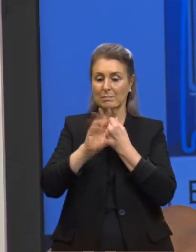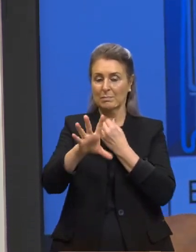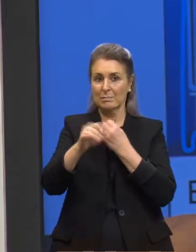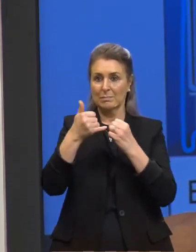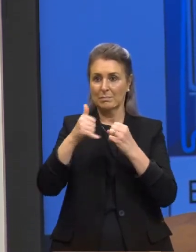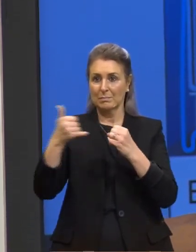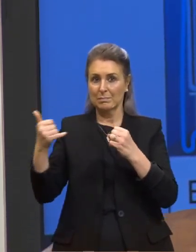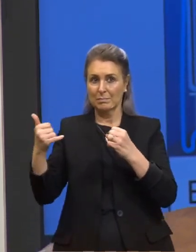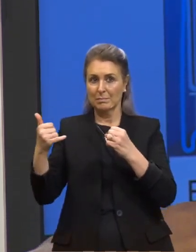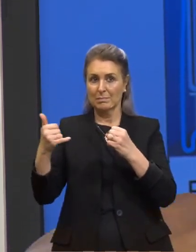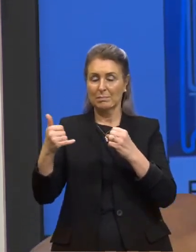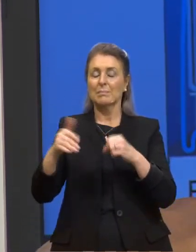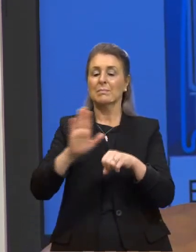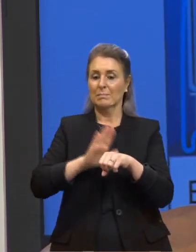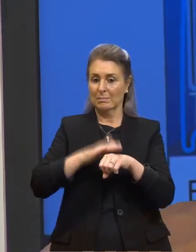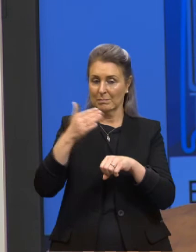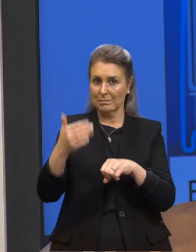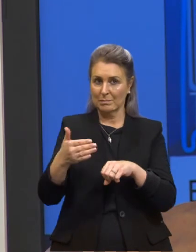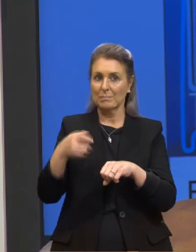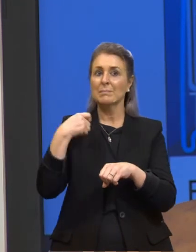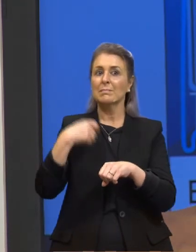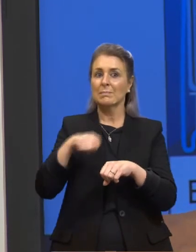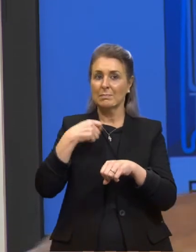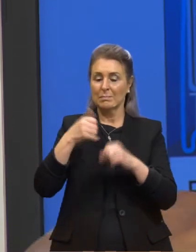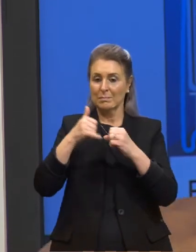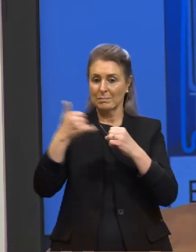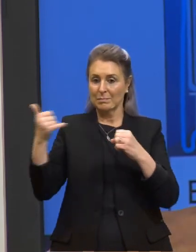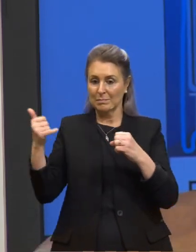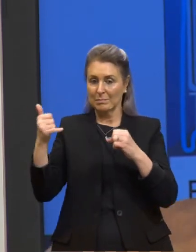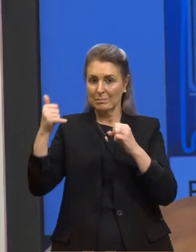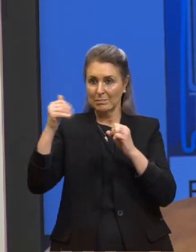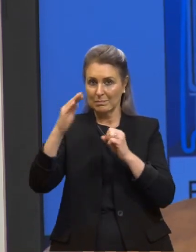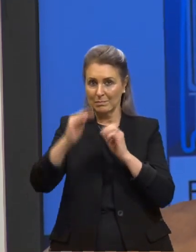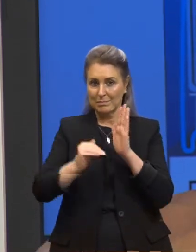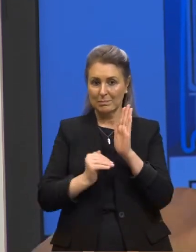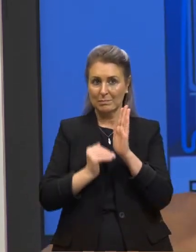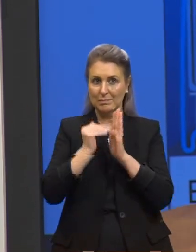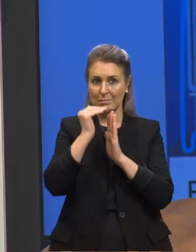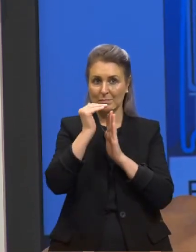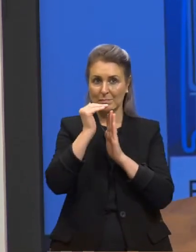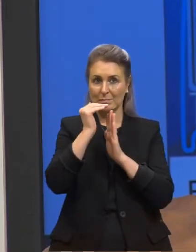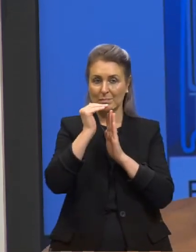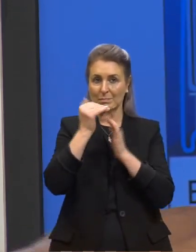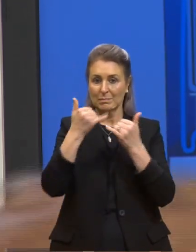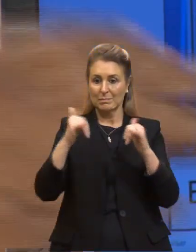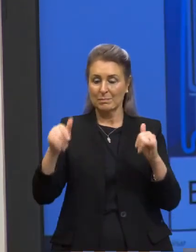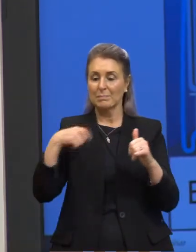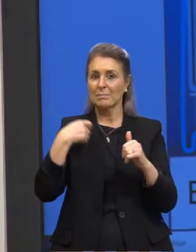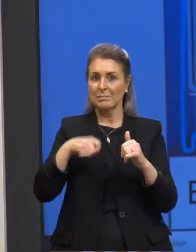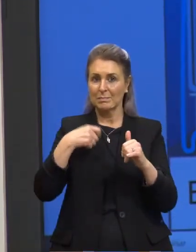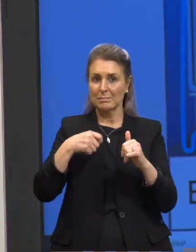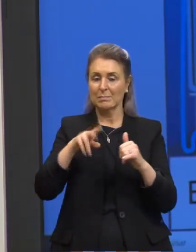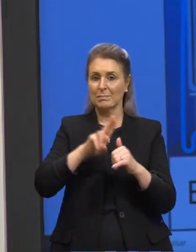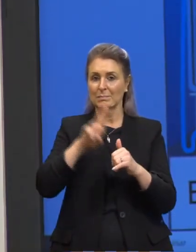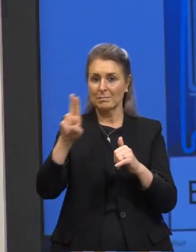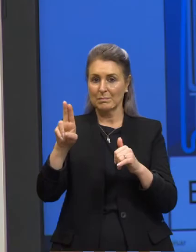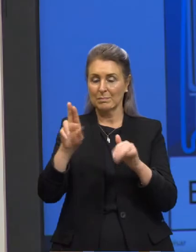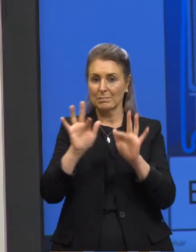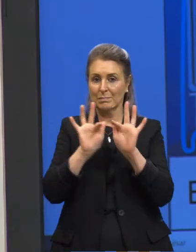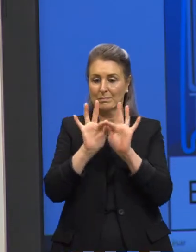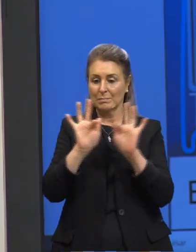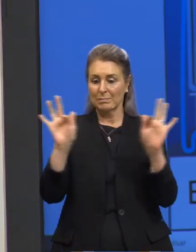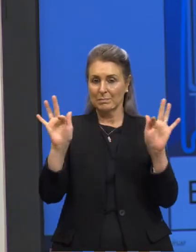E tem mais uma coisa, eu tenho que ter uma energia maior do que a energia necessária, que se chama função trabalho.